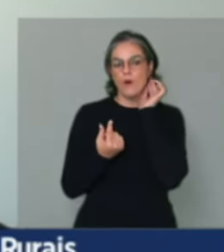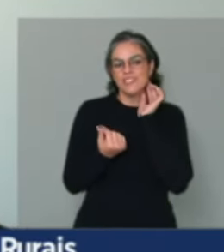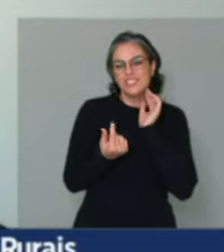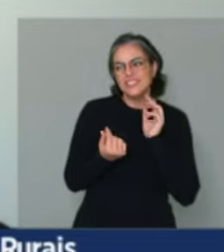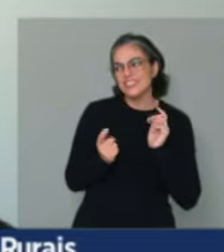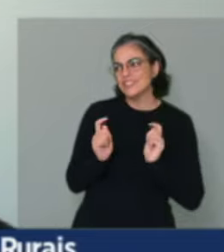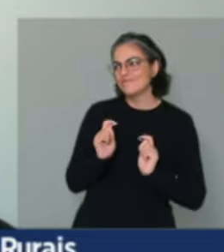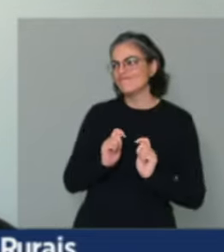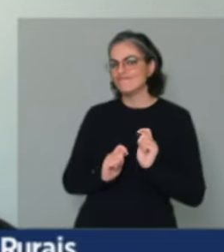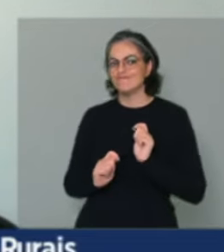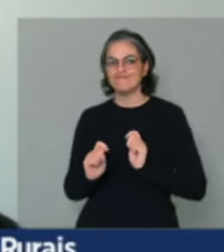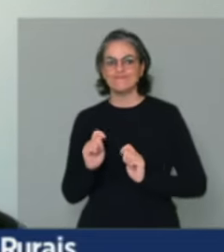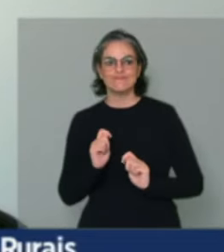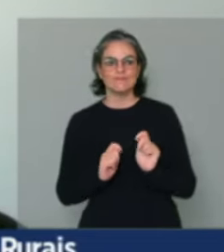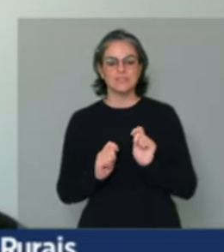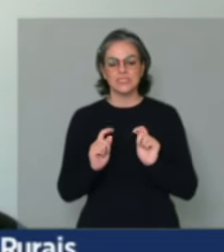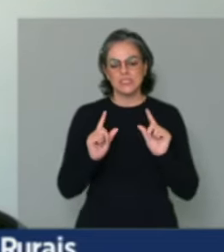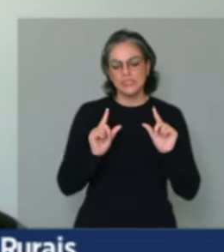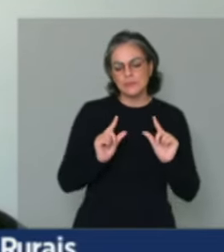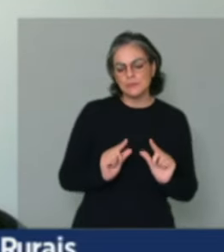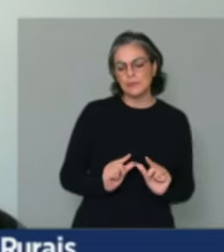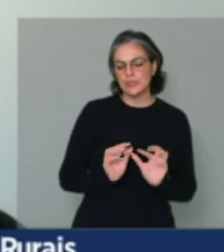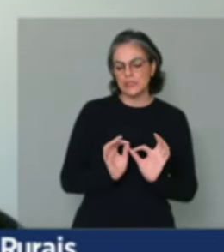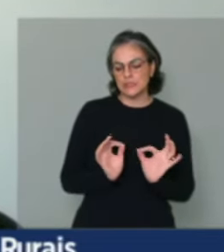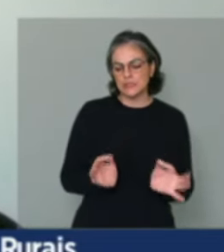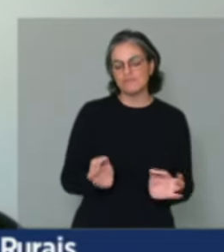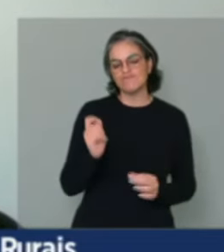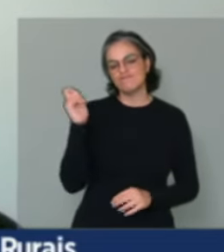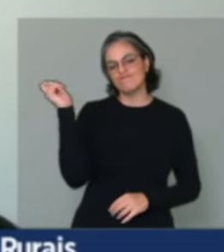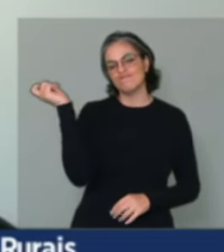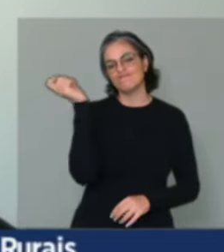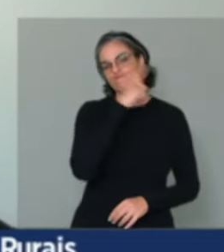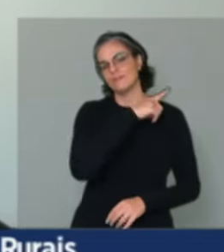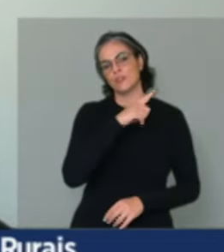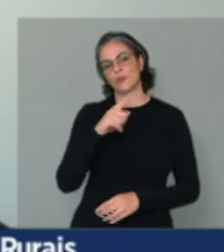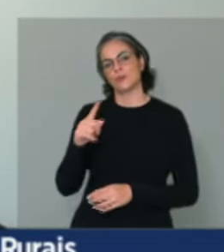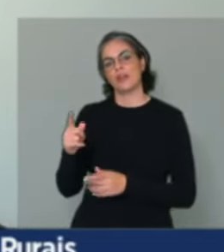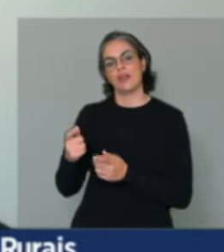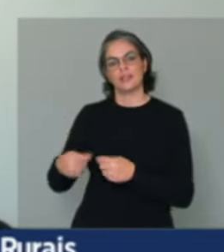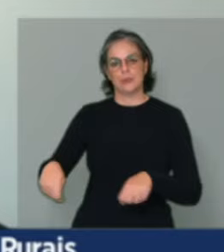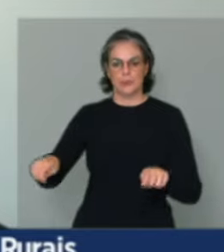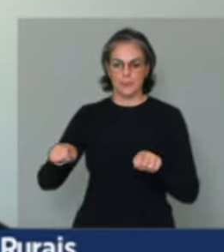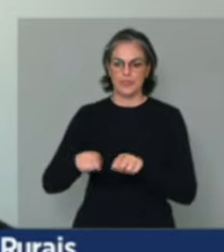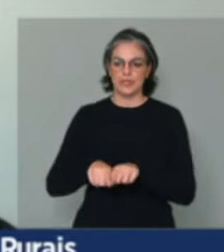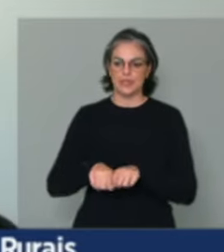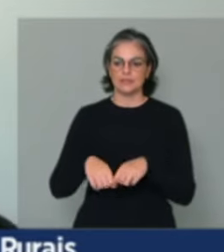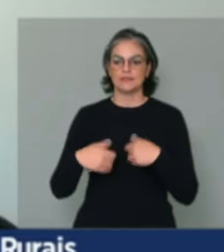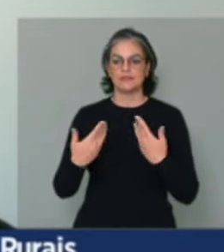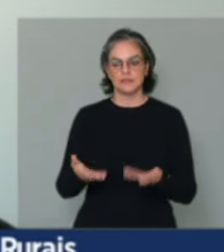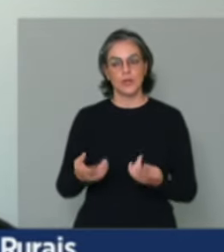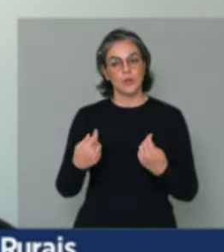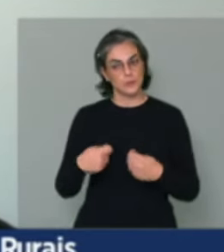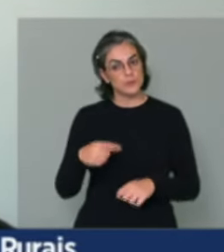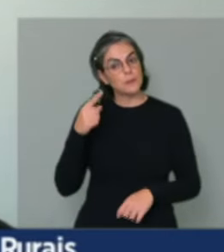organização menor, de ter acesso ao crédito. Então, é preciso, sim, repensar o Pronaf para que toda a nossa